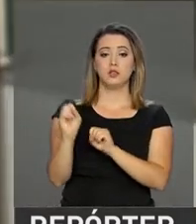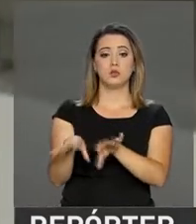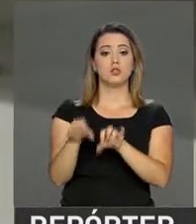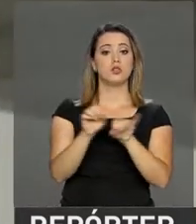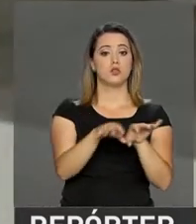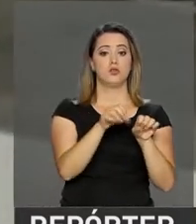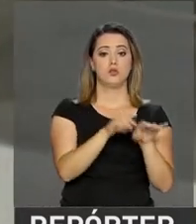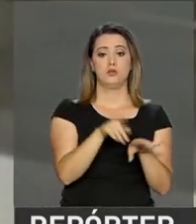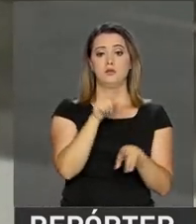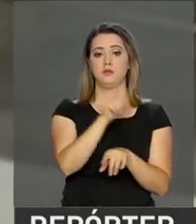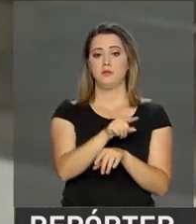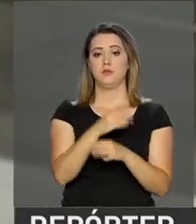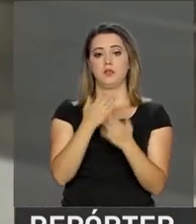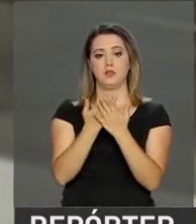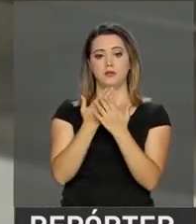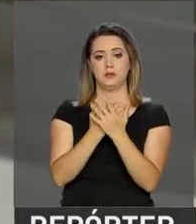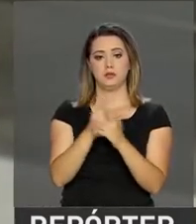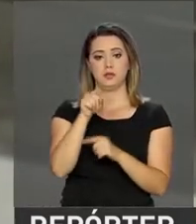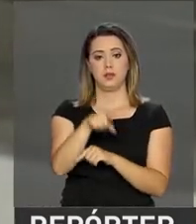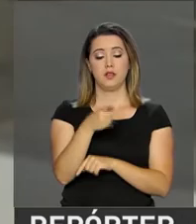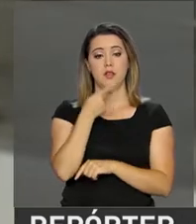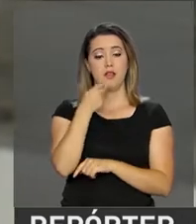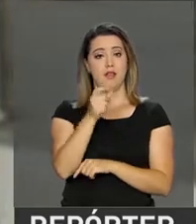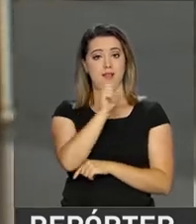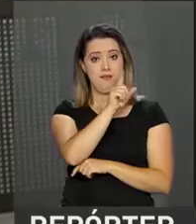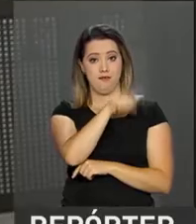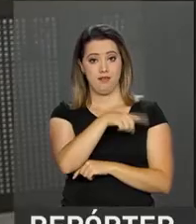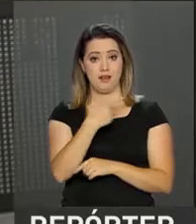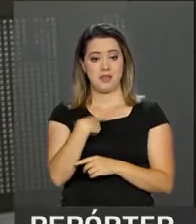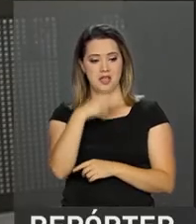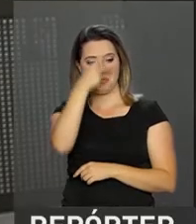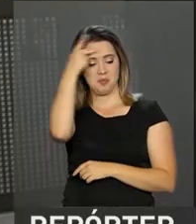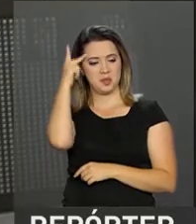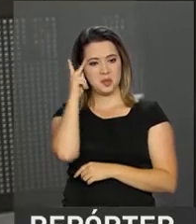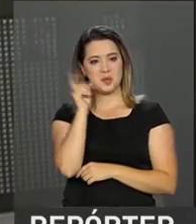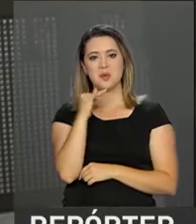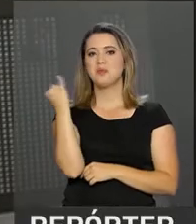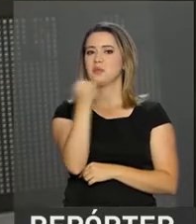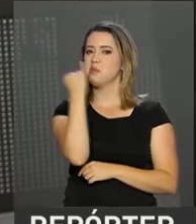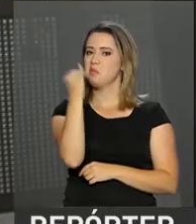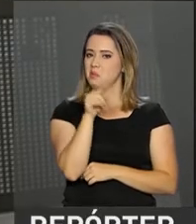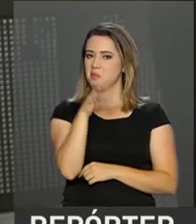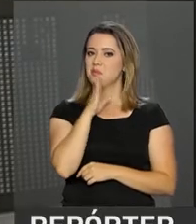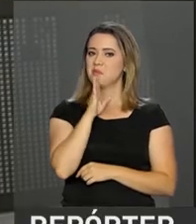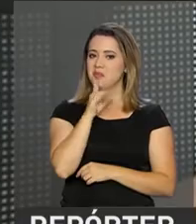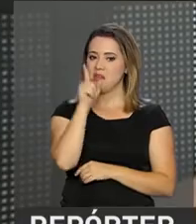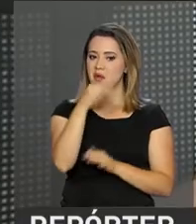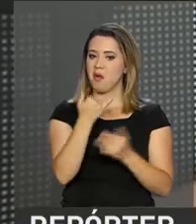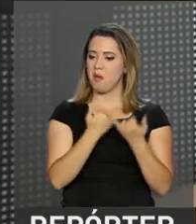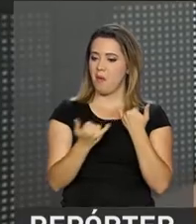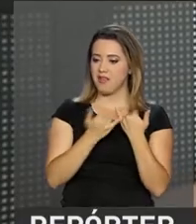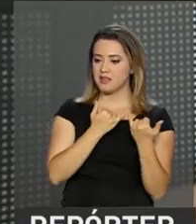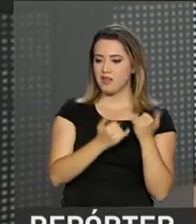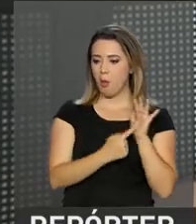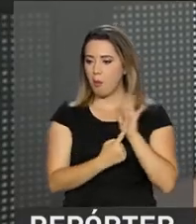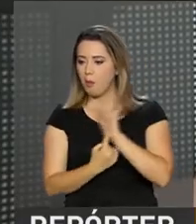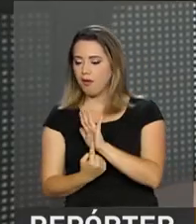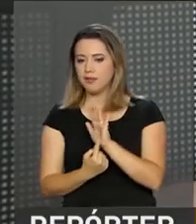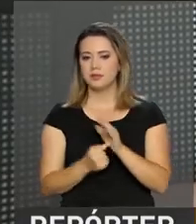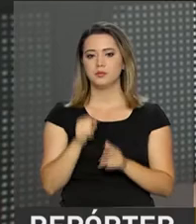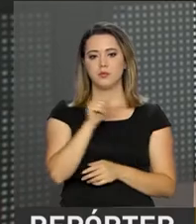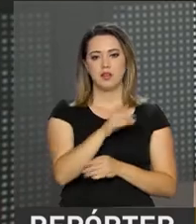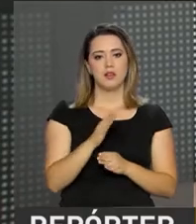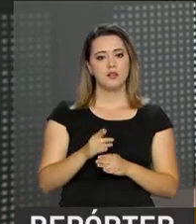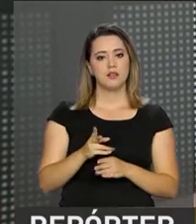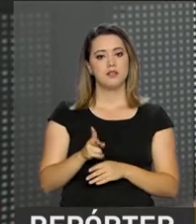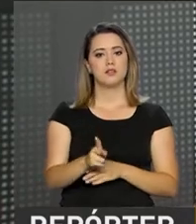da escola onde Miriam estuda, a popstar do conhecimento também se tornou um exemplo para os outros alunos. Ela sempre foi ponta,